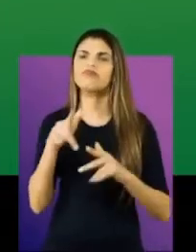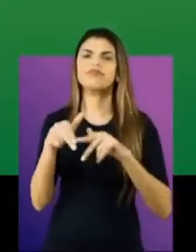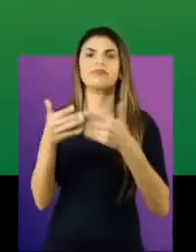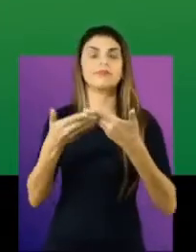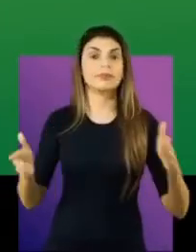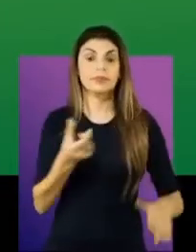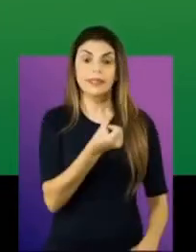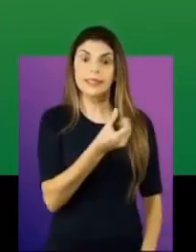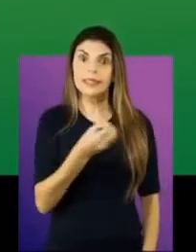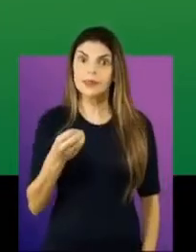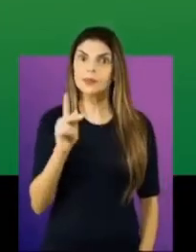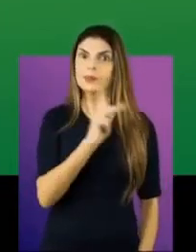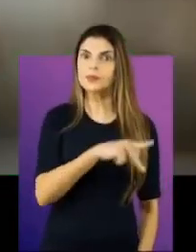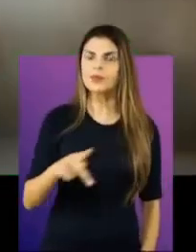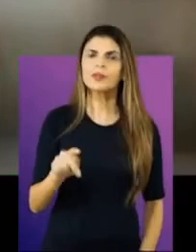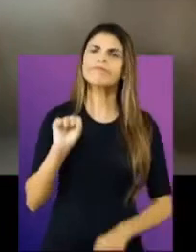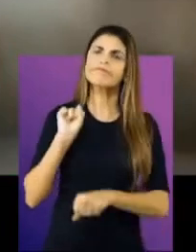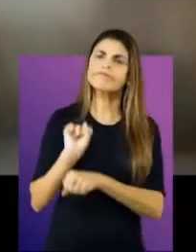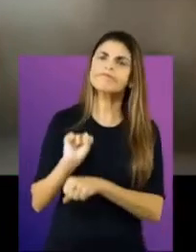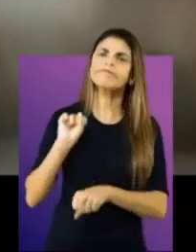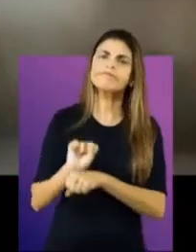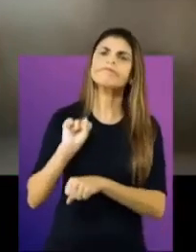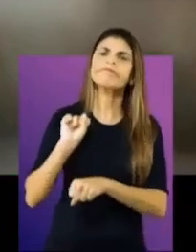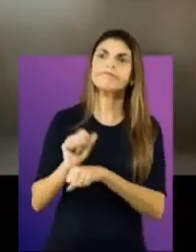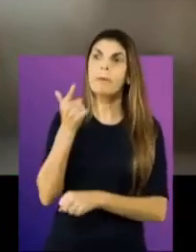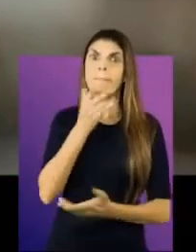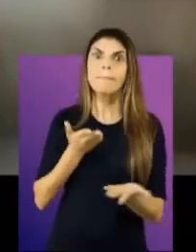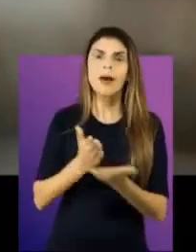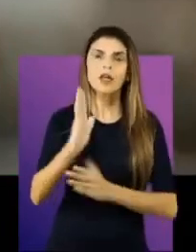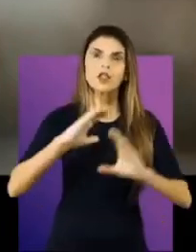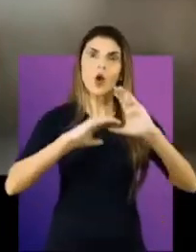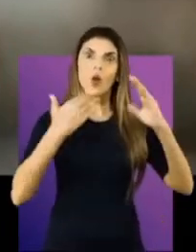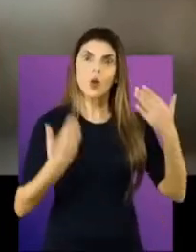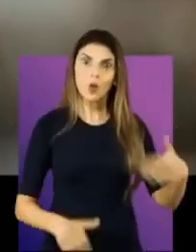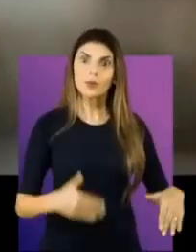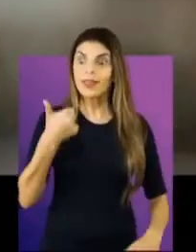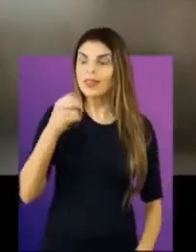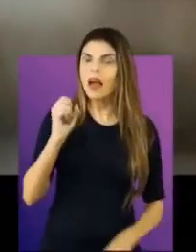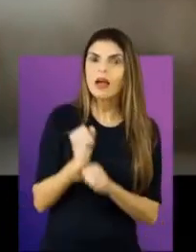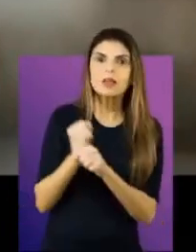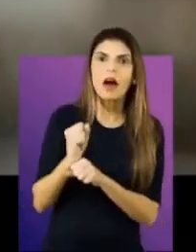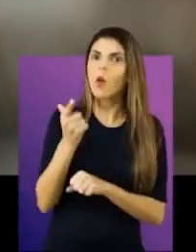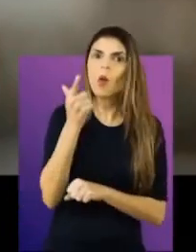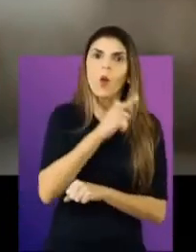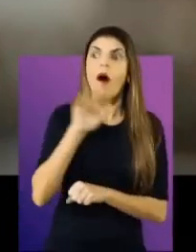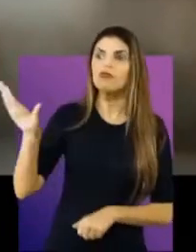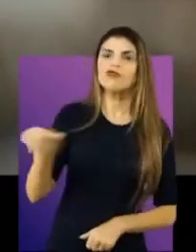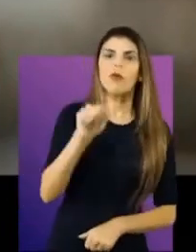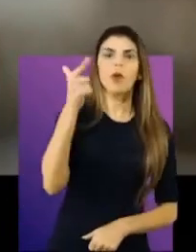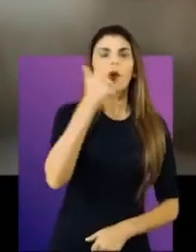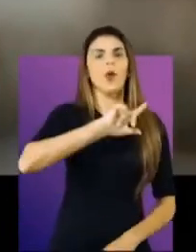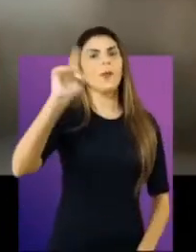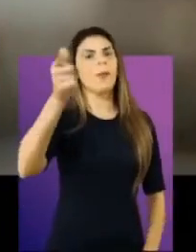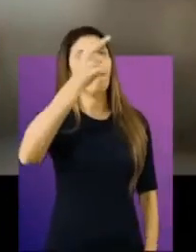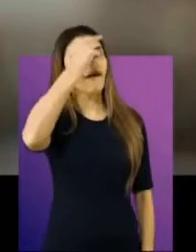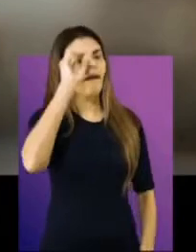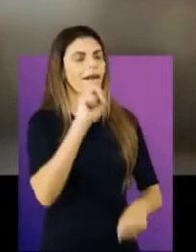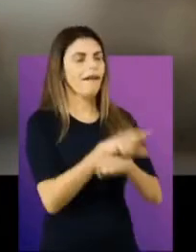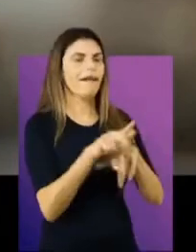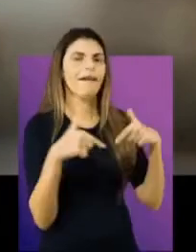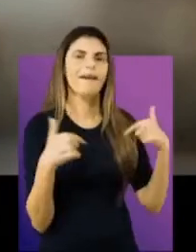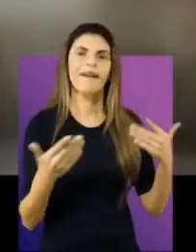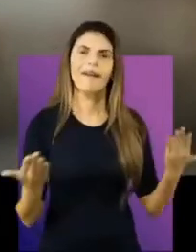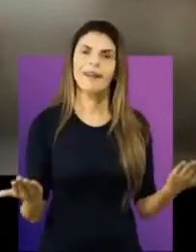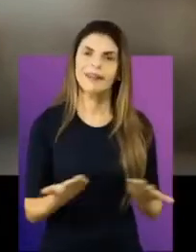novas escolas vão ser entregues. 600 professores, que estavam aprovados em concurso há quase 10 anos, foram